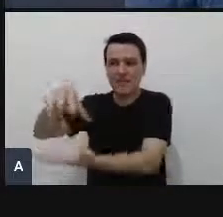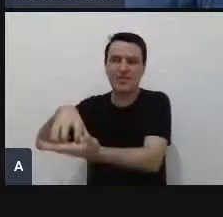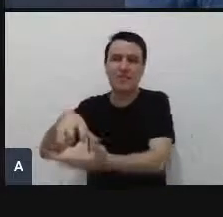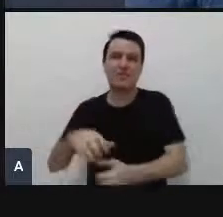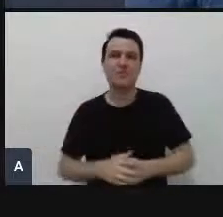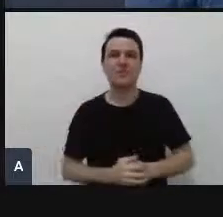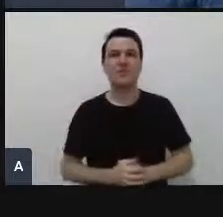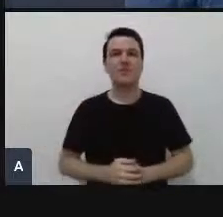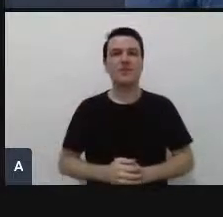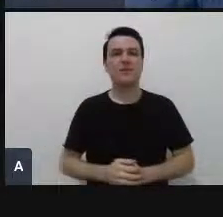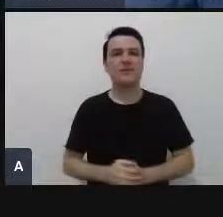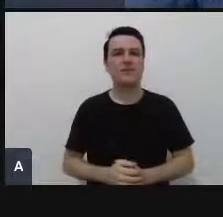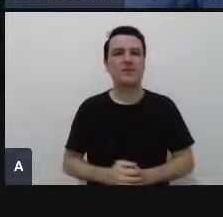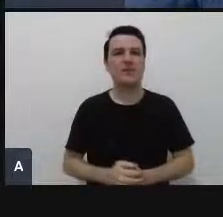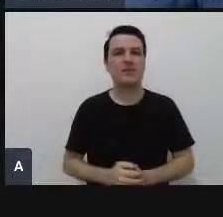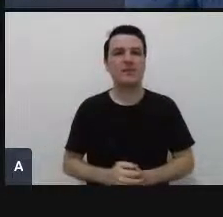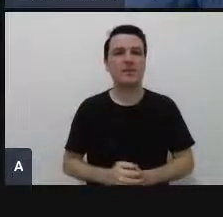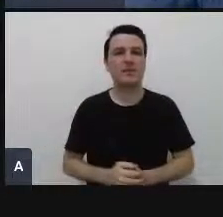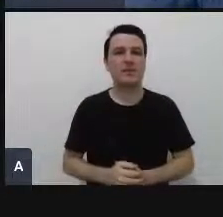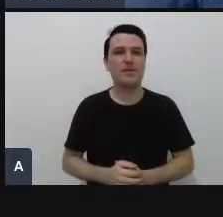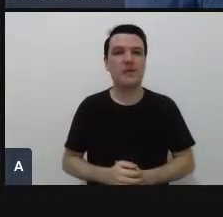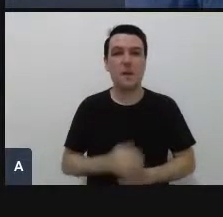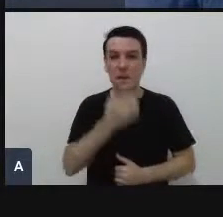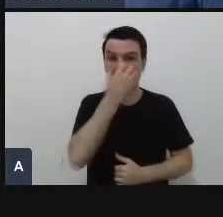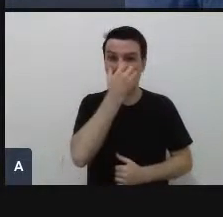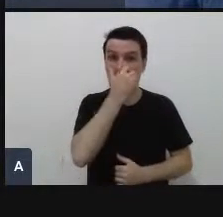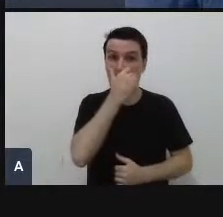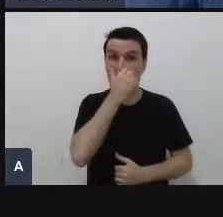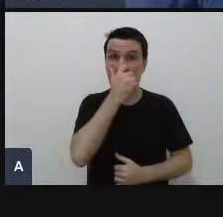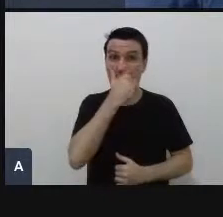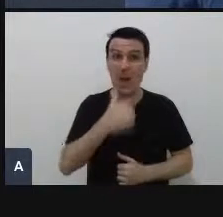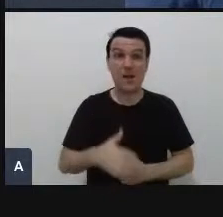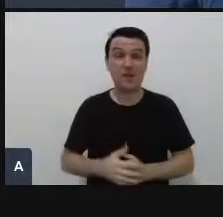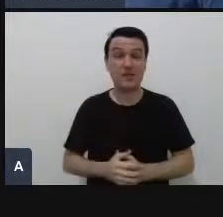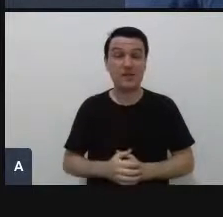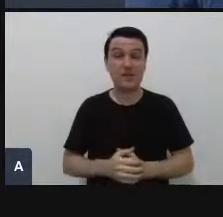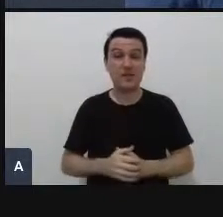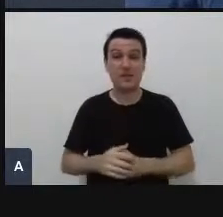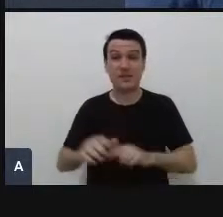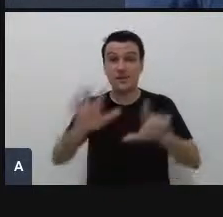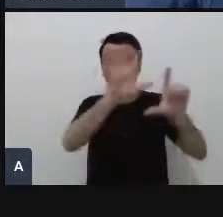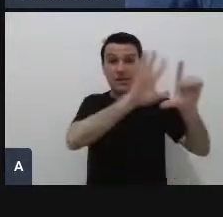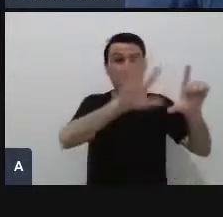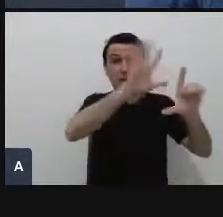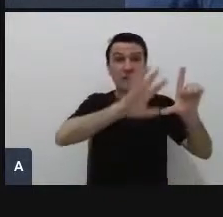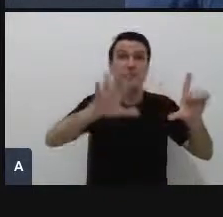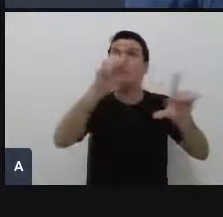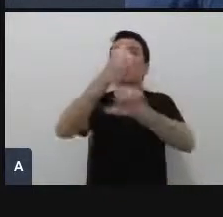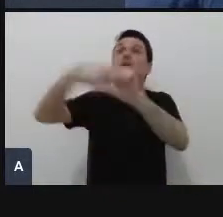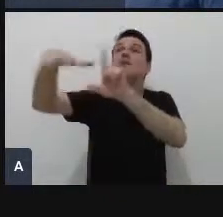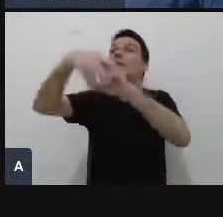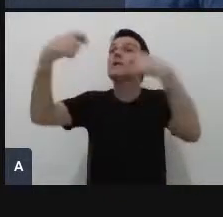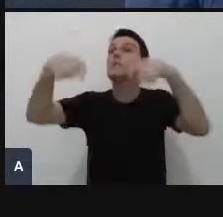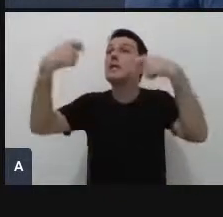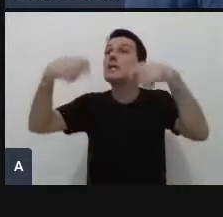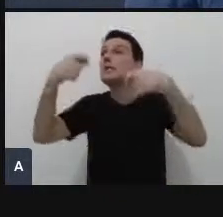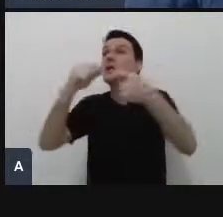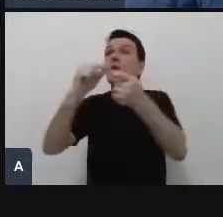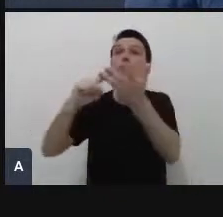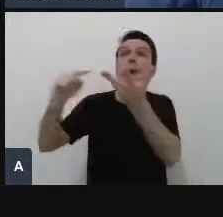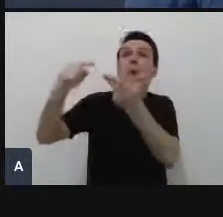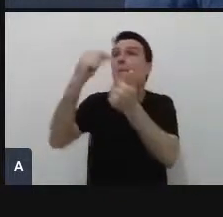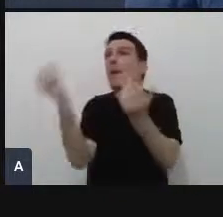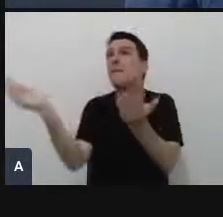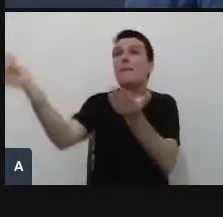vamos ver o que ainda não vi plataforma que integre as demandas da sociedade com as soluções possíveis que o IFSC pode